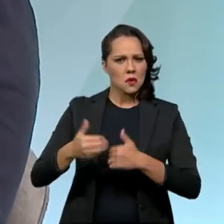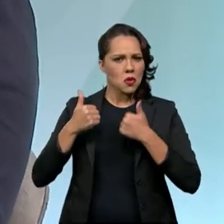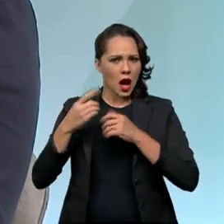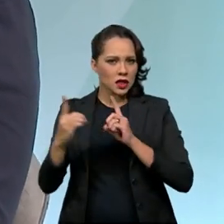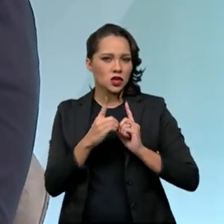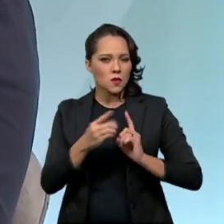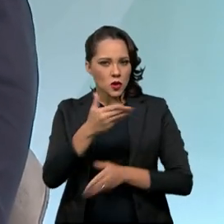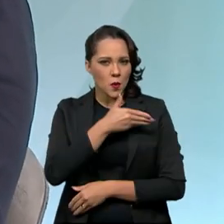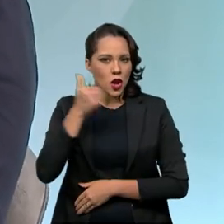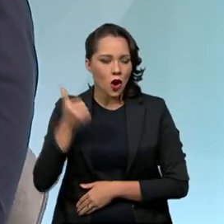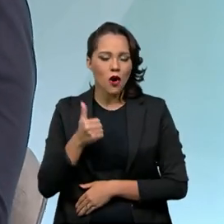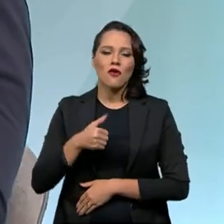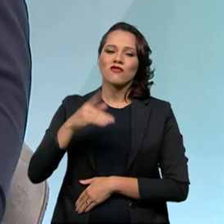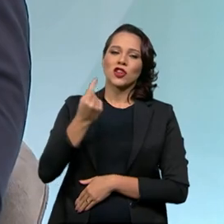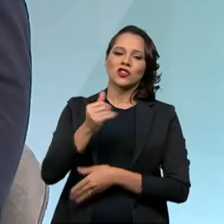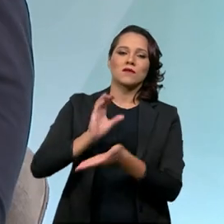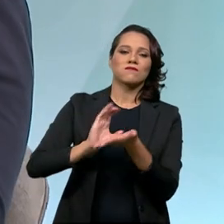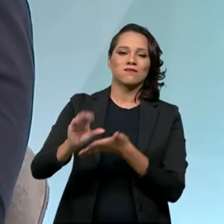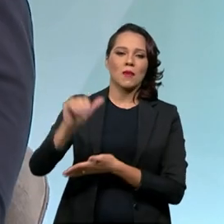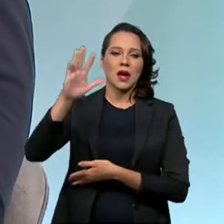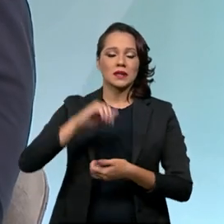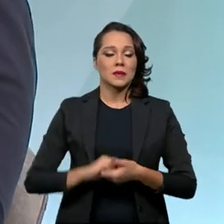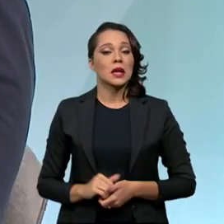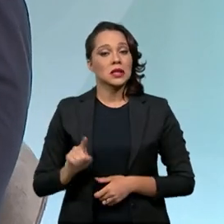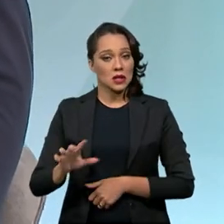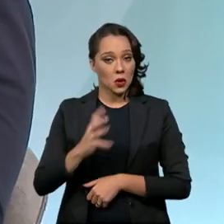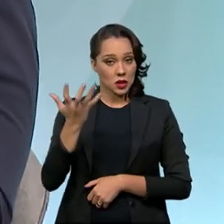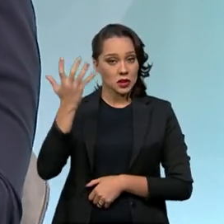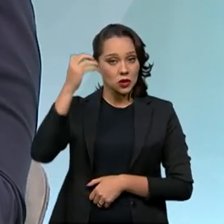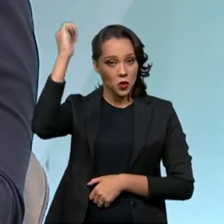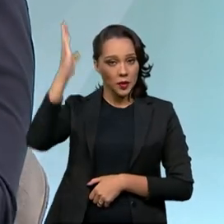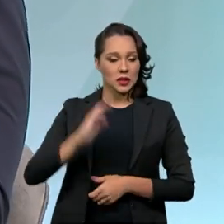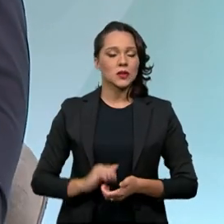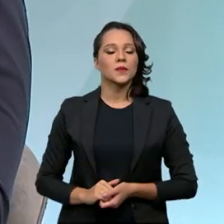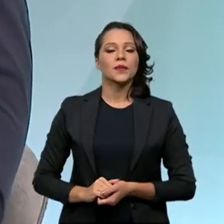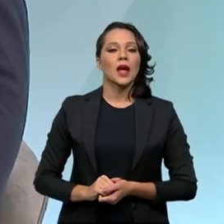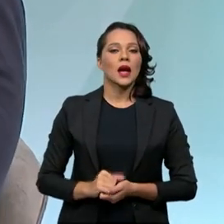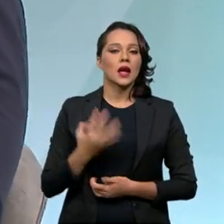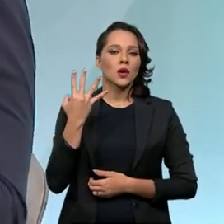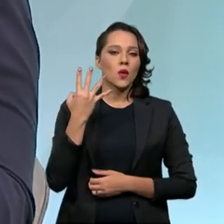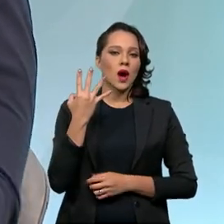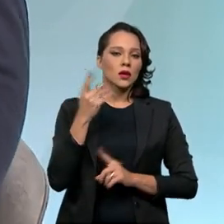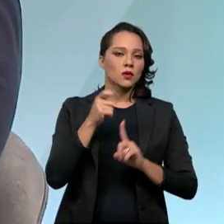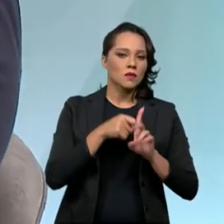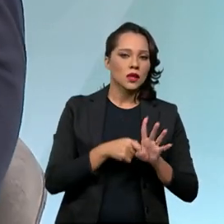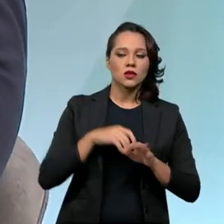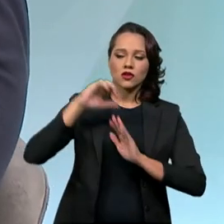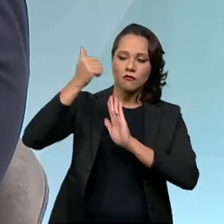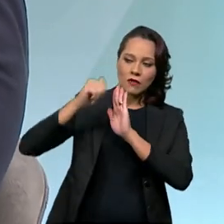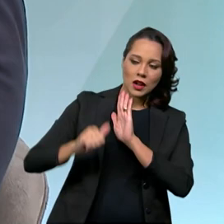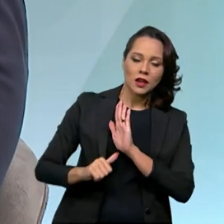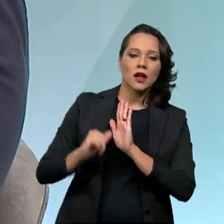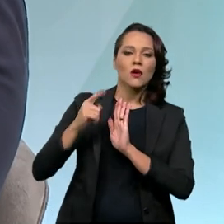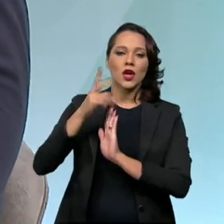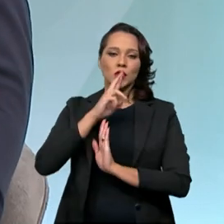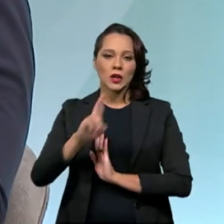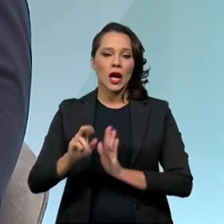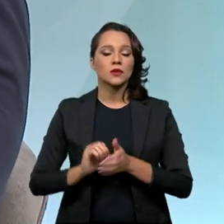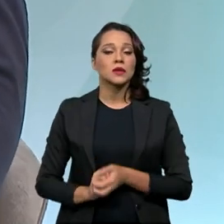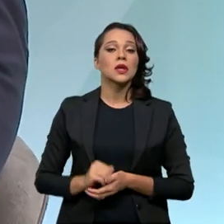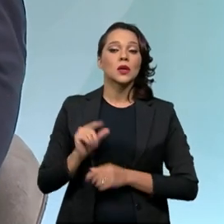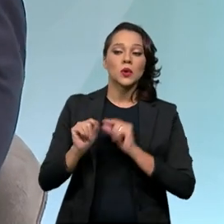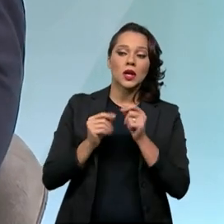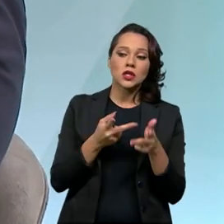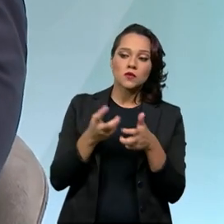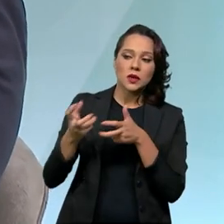vai receber muito mais. Então, isso está acontecendo no Brasil. Nós, a cada quadrimestre, nós avaliamos esses resultados e o que